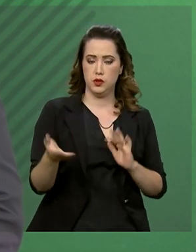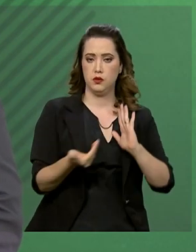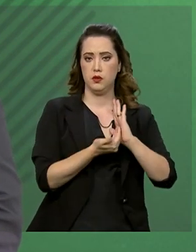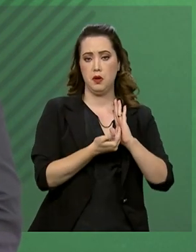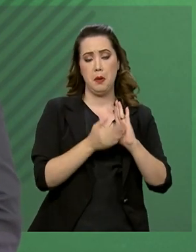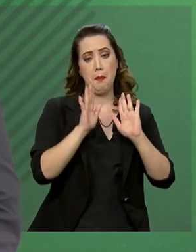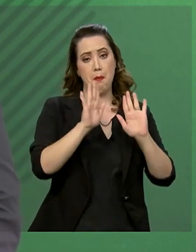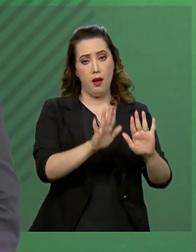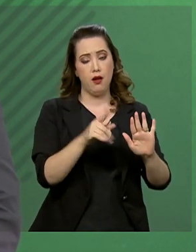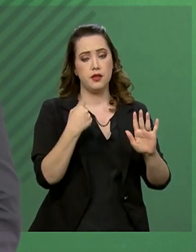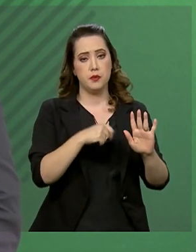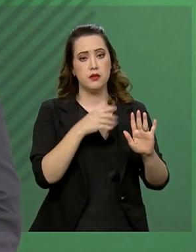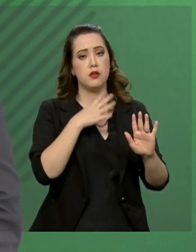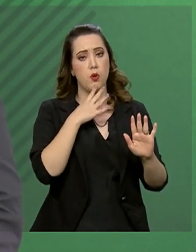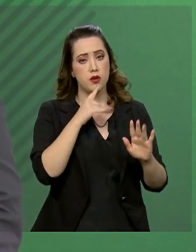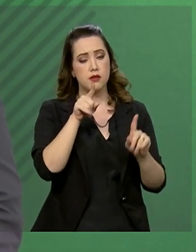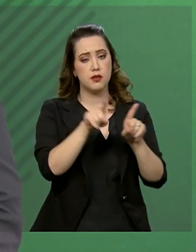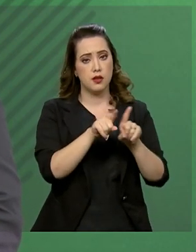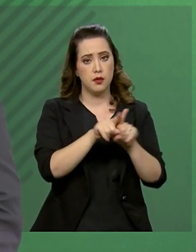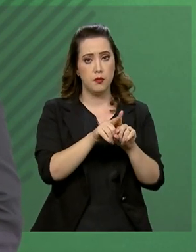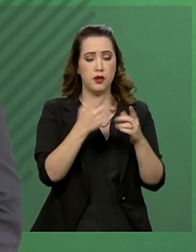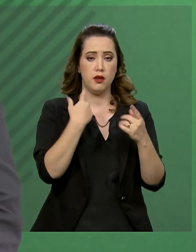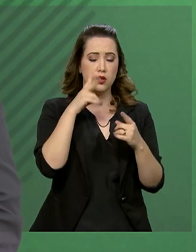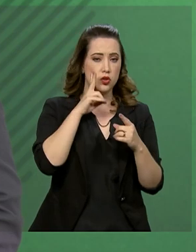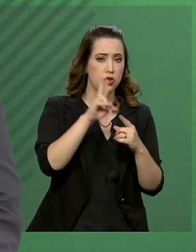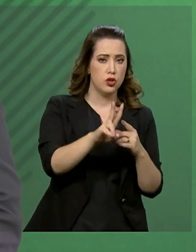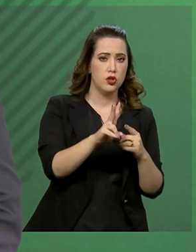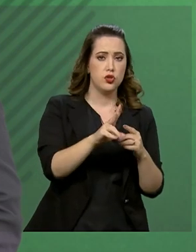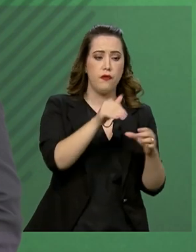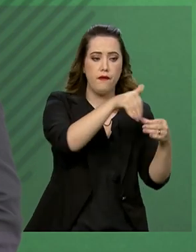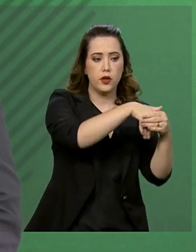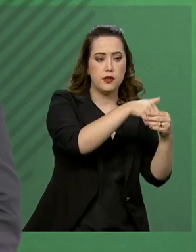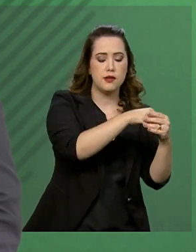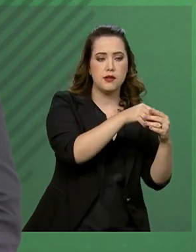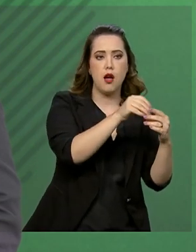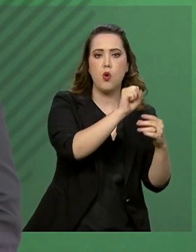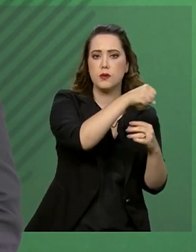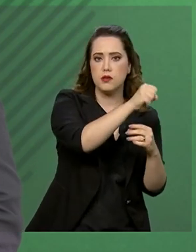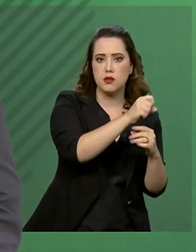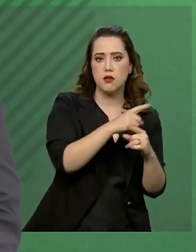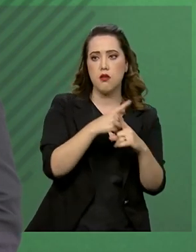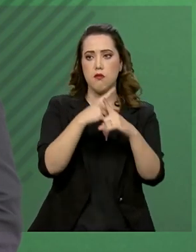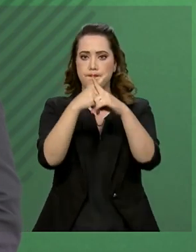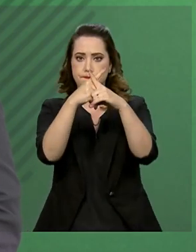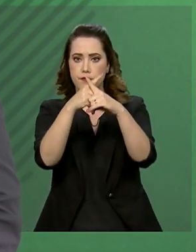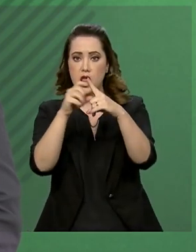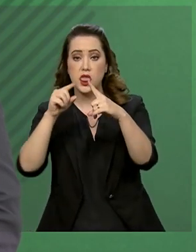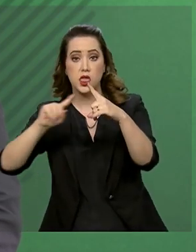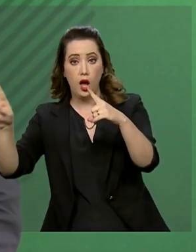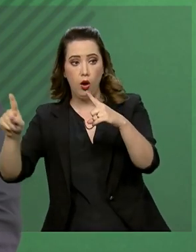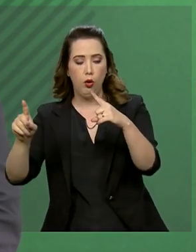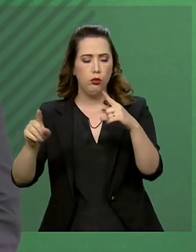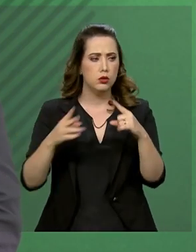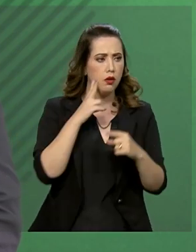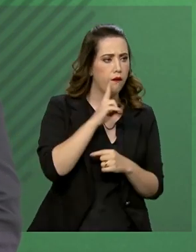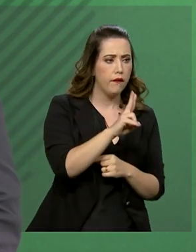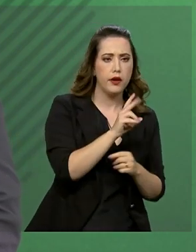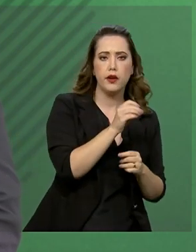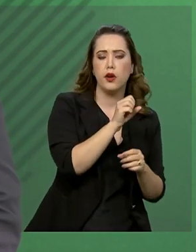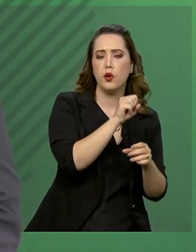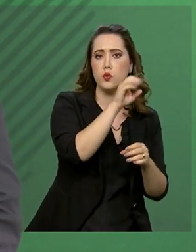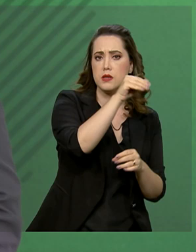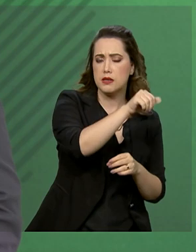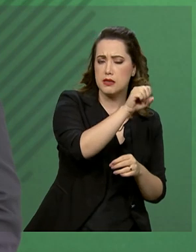reconhecer-se que o placar da aprovação do primeiro turno da nova Previdência deixa claro também a participação